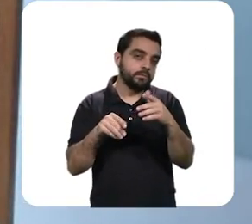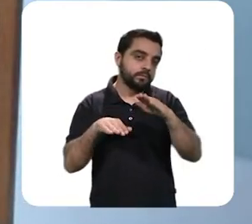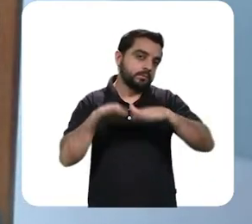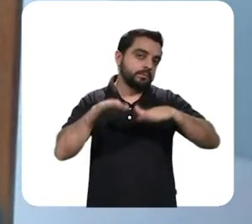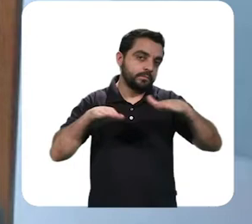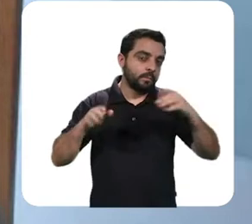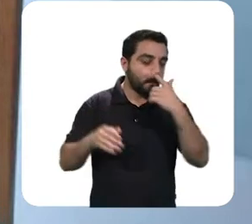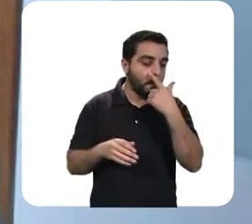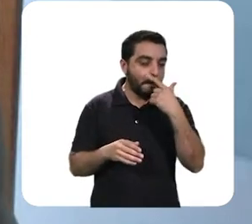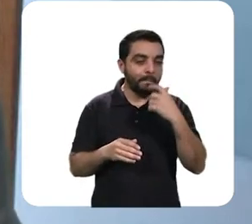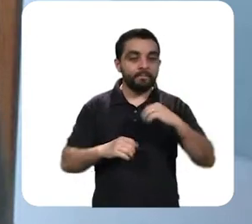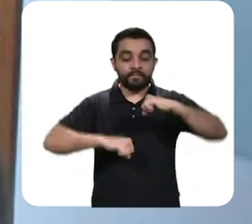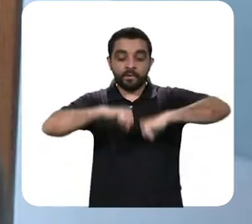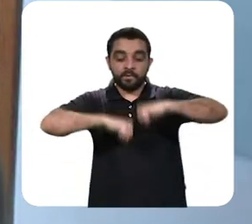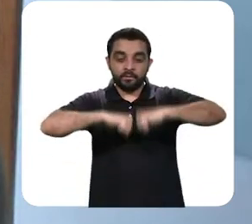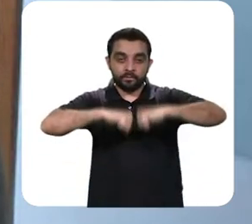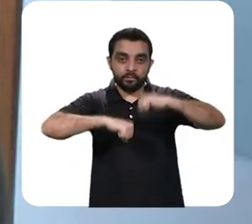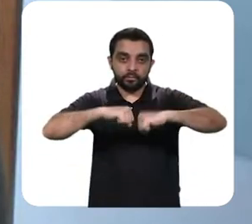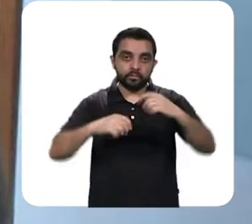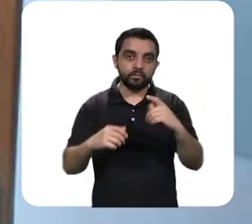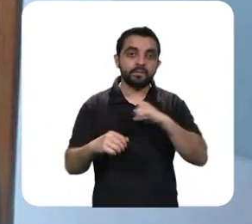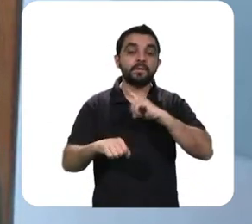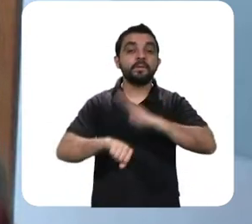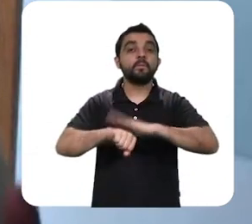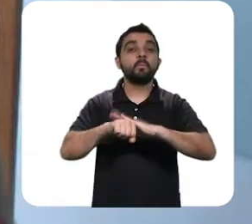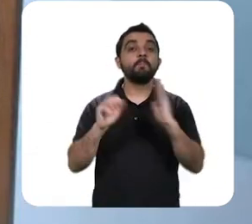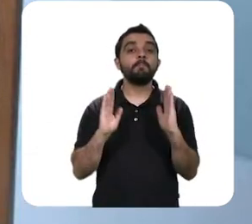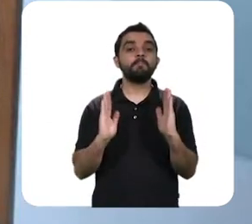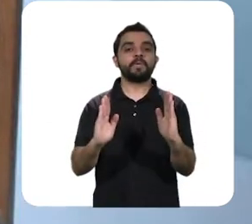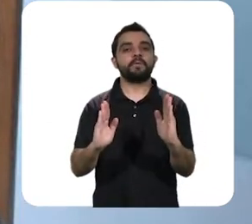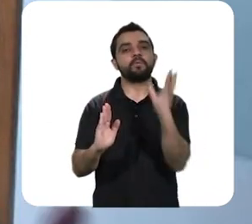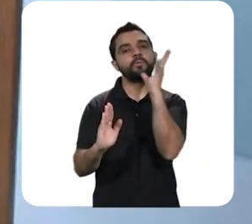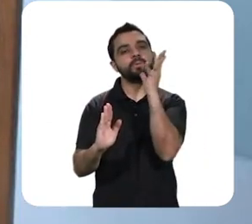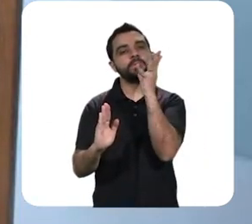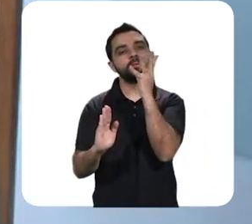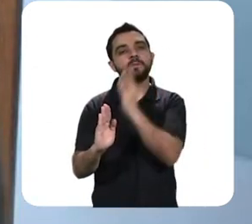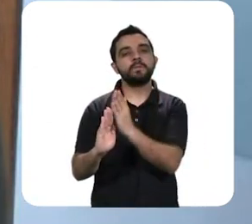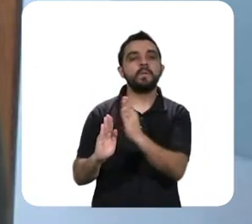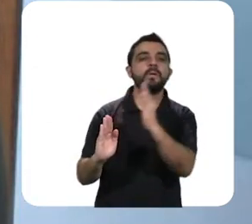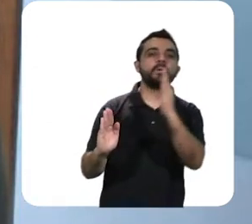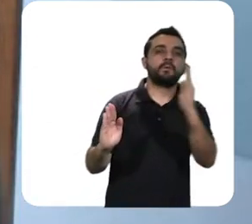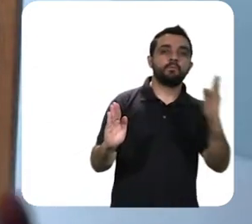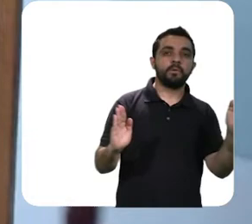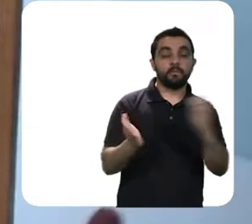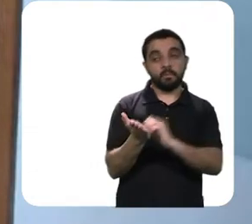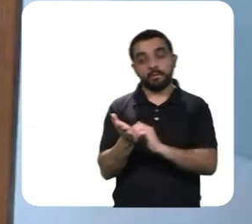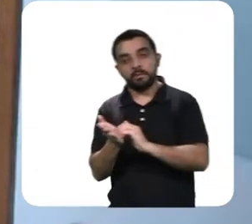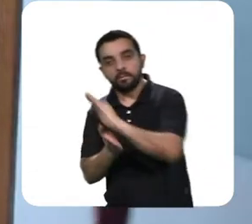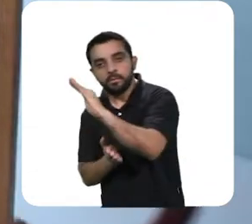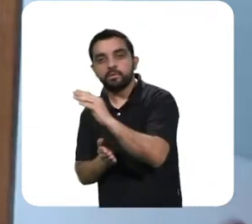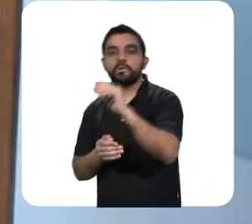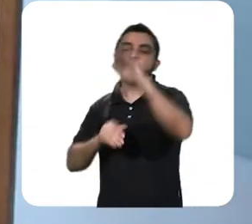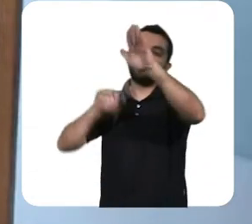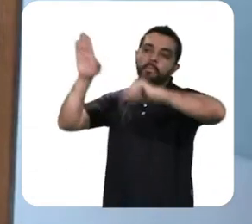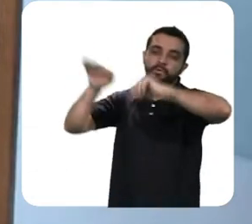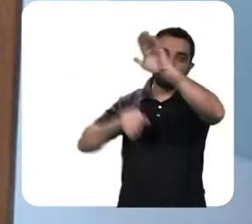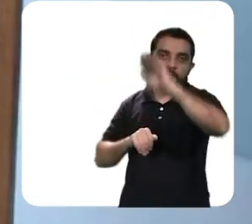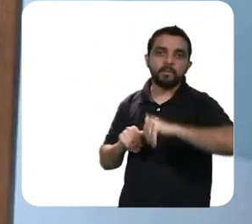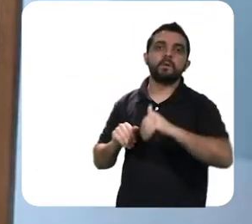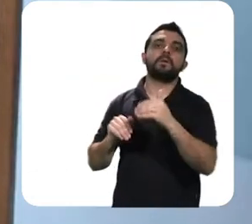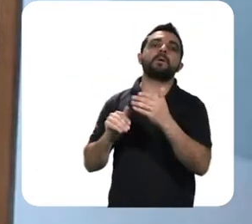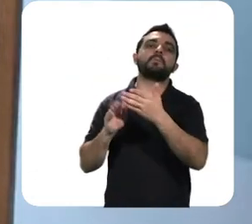a indústria naturalmente ela tem um time de resposta mais longo tanto para demitir quanto para